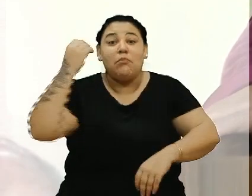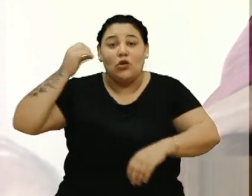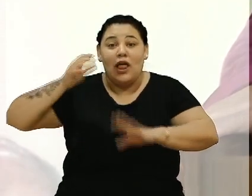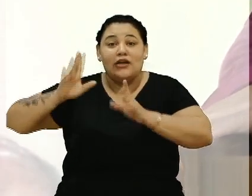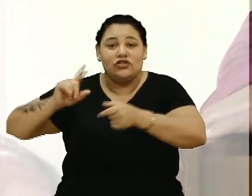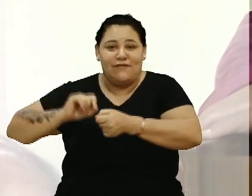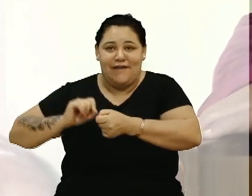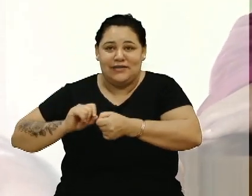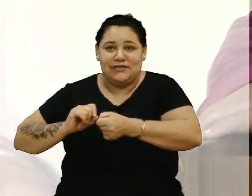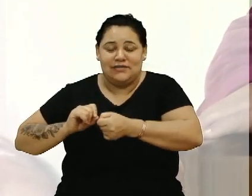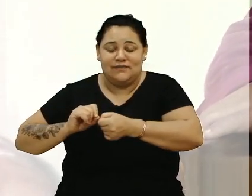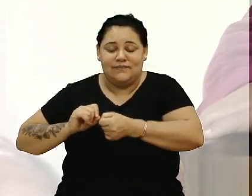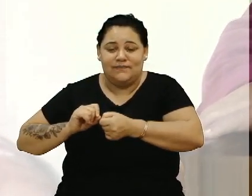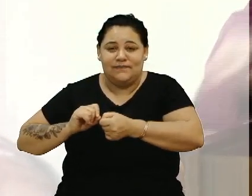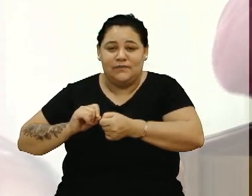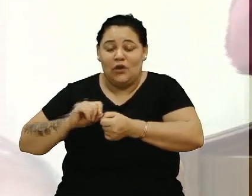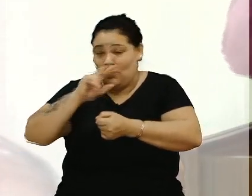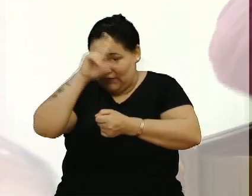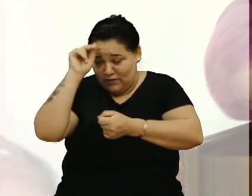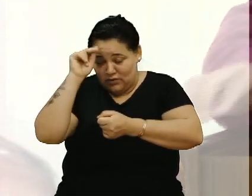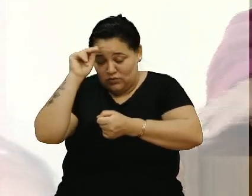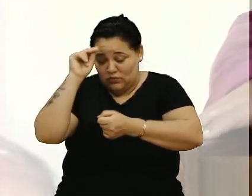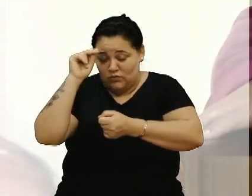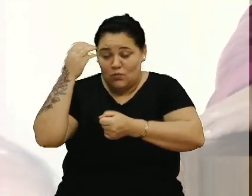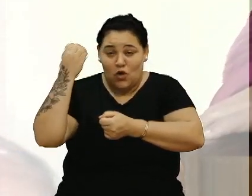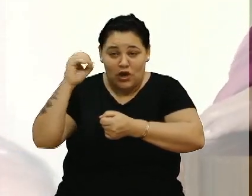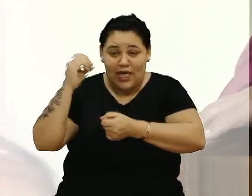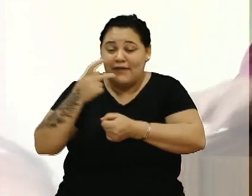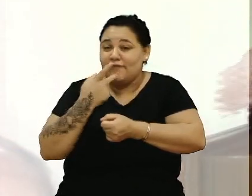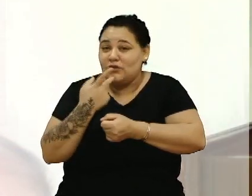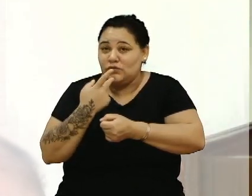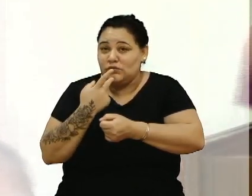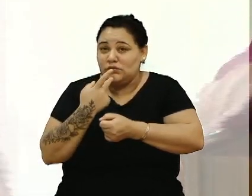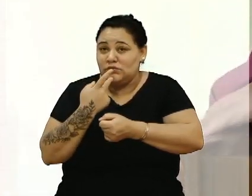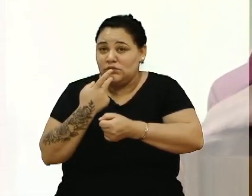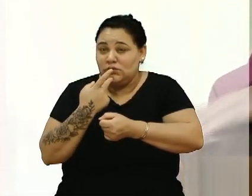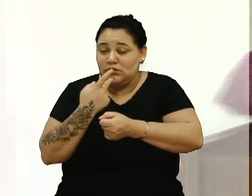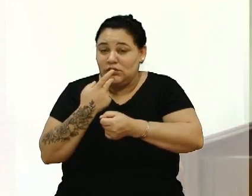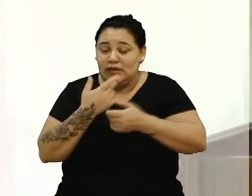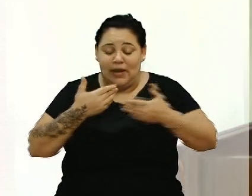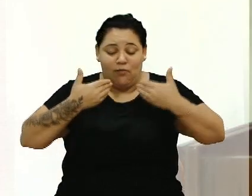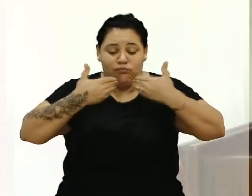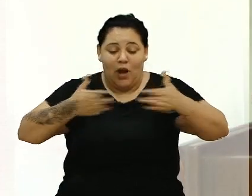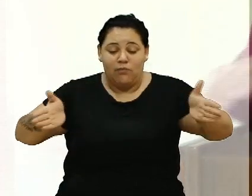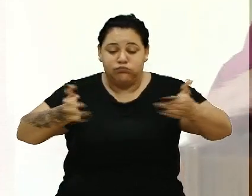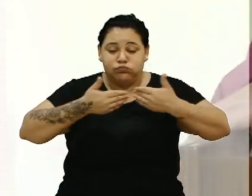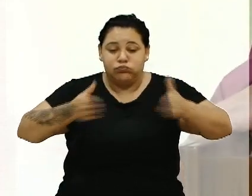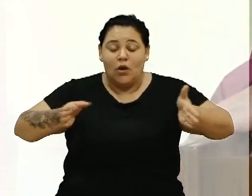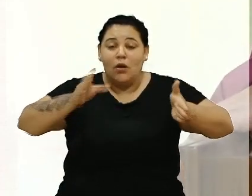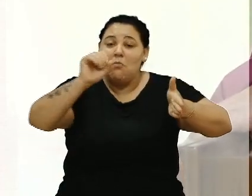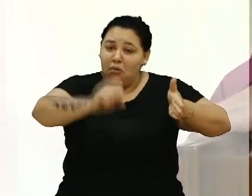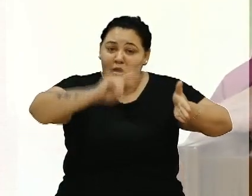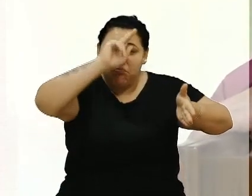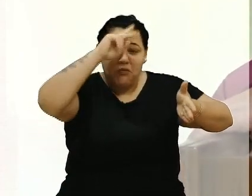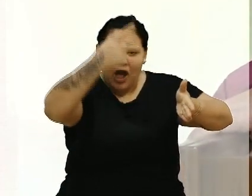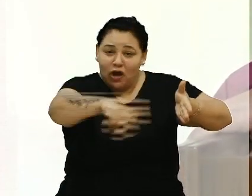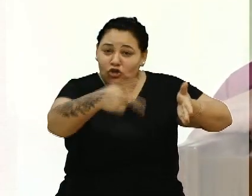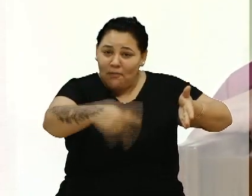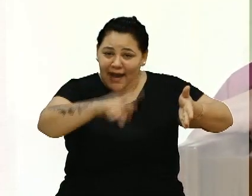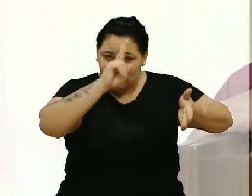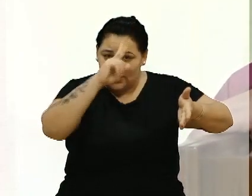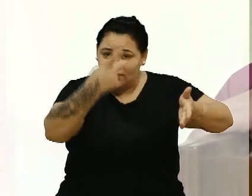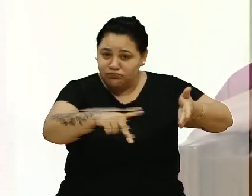dentro do prefeito de Porto Alegre falou isso, e o nosso prefeito falou, que a comporta pode ser automática. Né, Justo? Nós estivemos falando ontem à tarde ainda sobre isso.